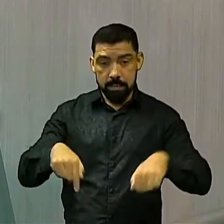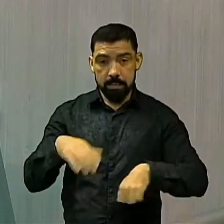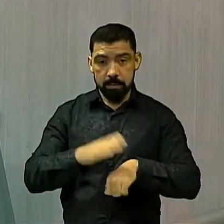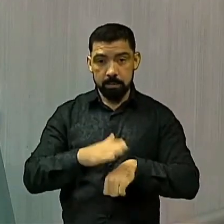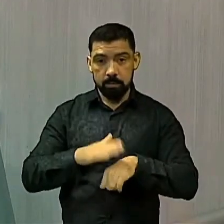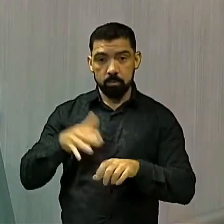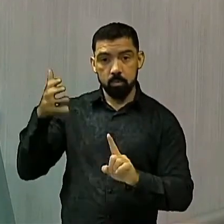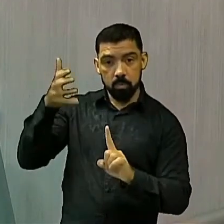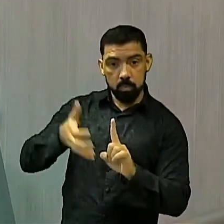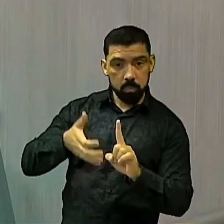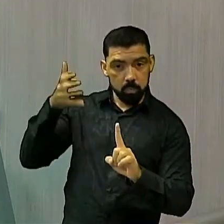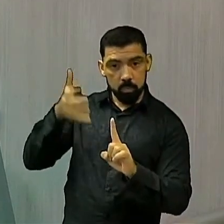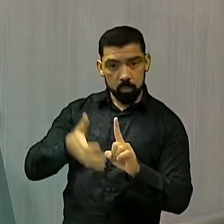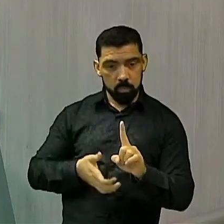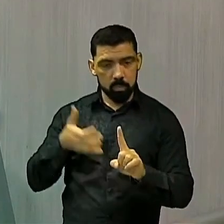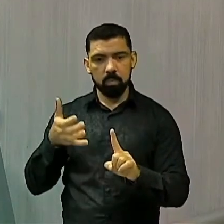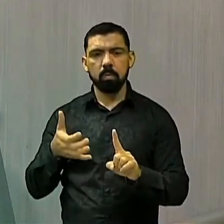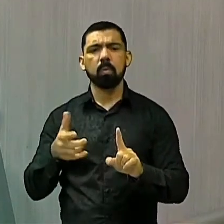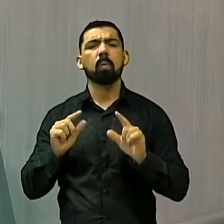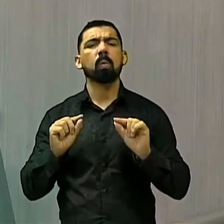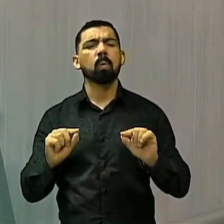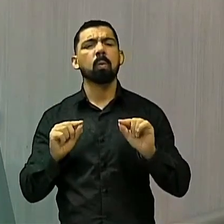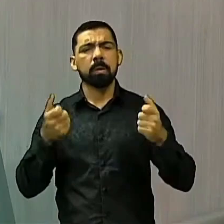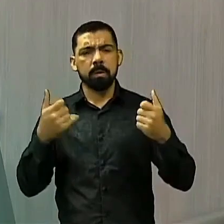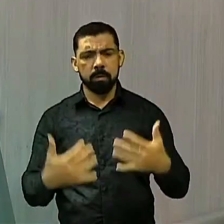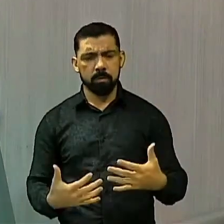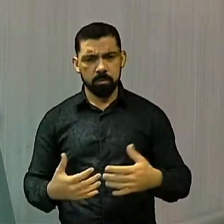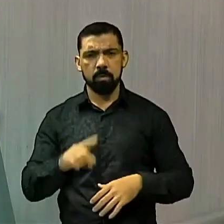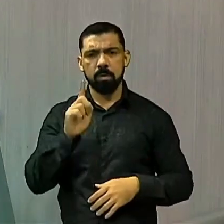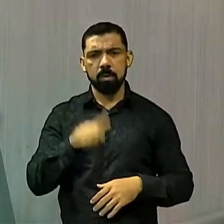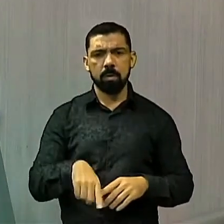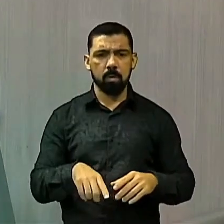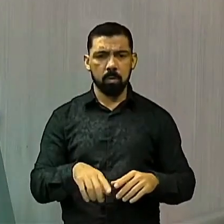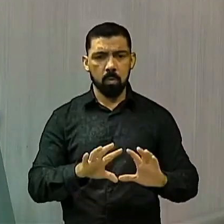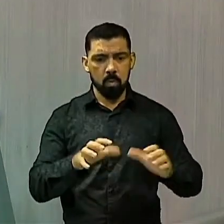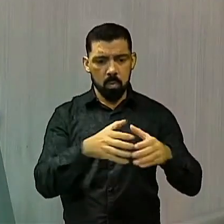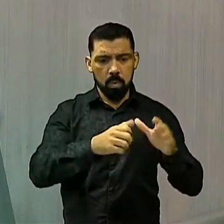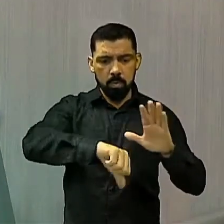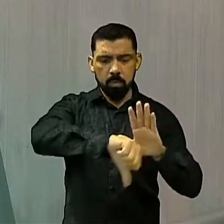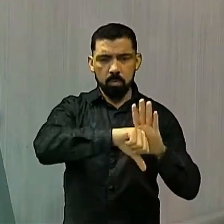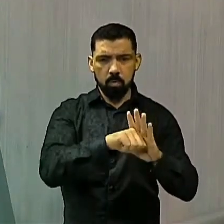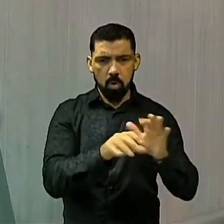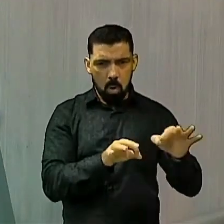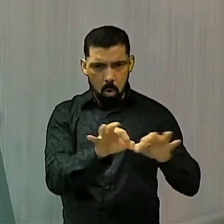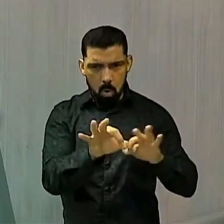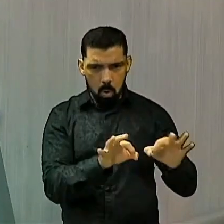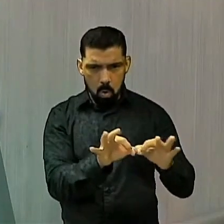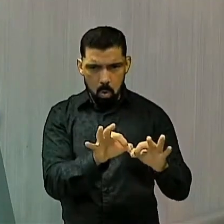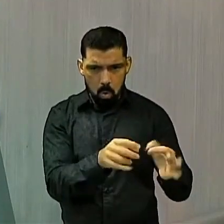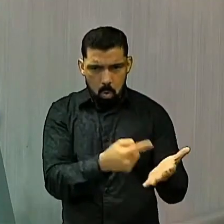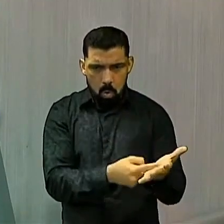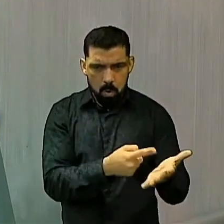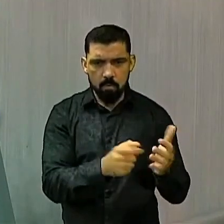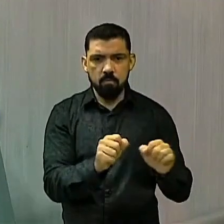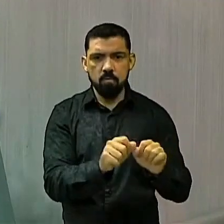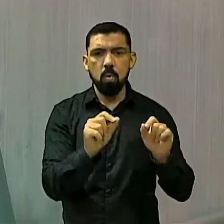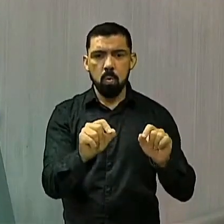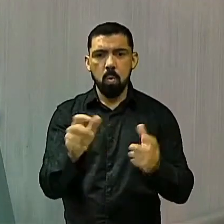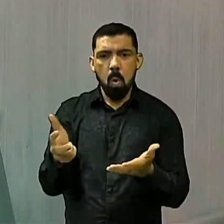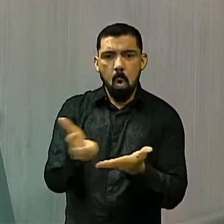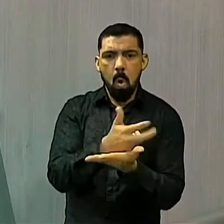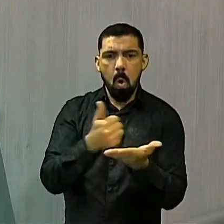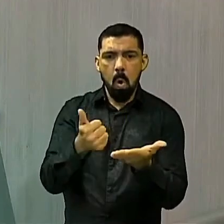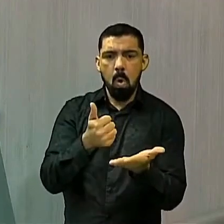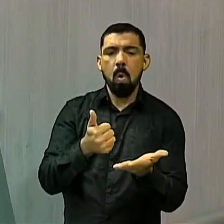pronunciamento, desnudar a quadrilha que se organizou para dar um golpe